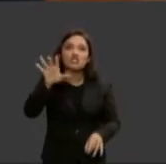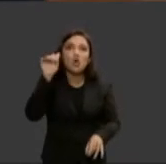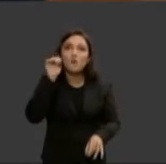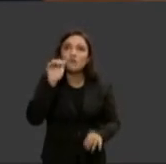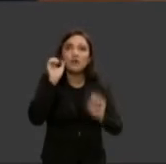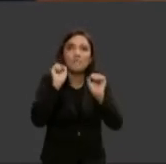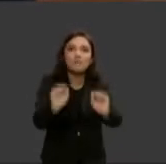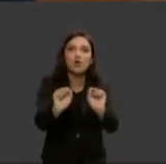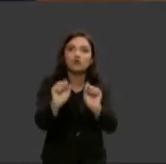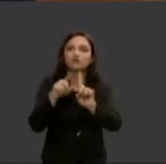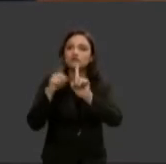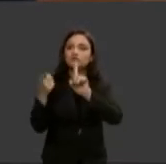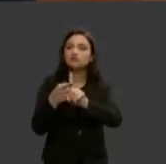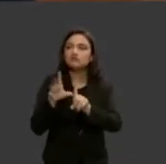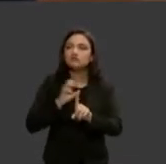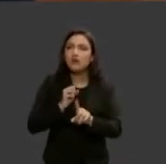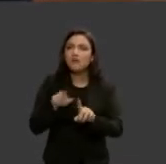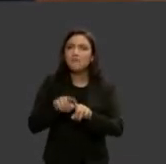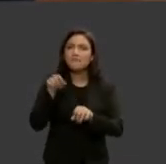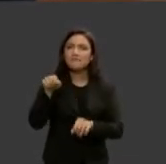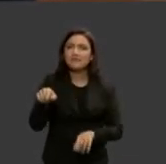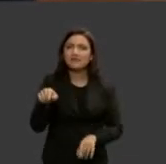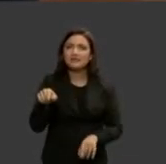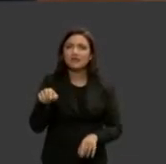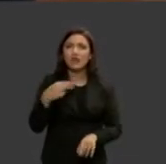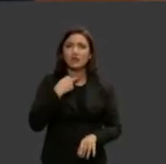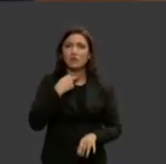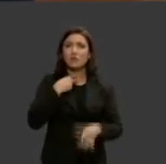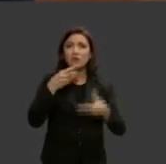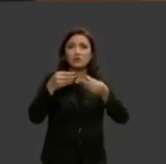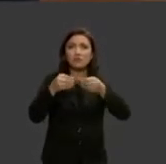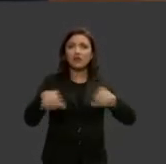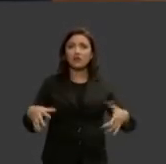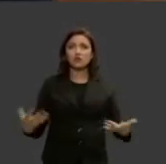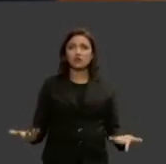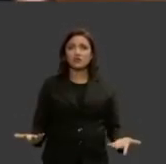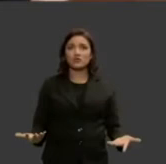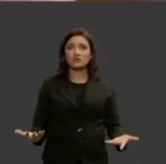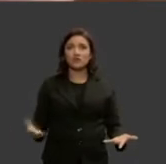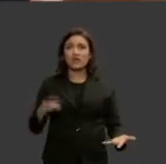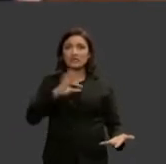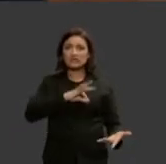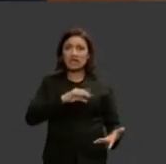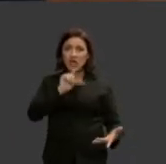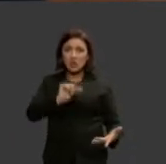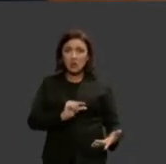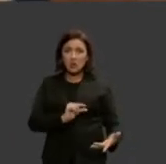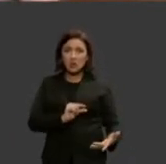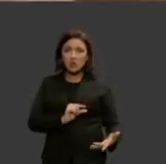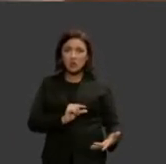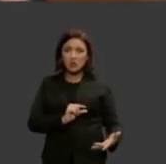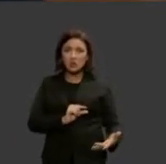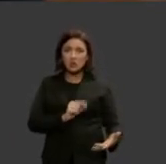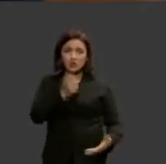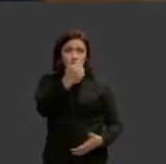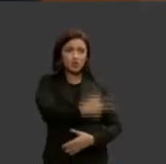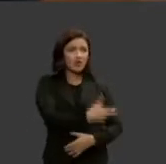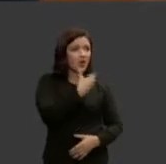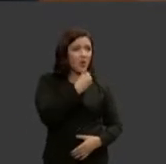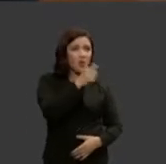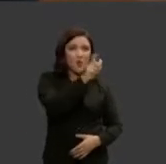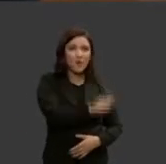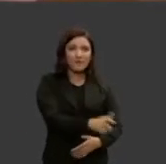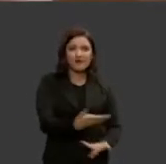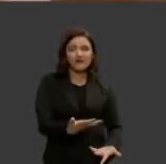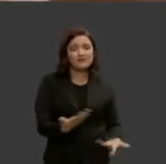essa condição não pode ser exercida com esse prejuízo com essa injustiça então nós temos sim que ter ações afirmativas